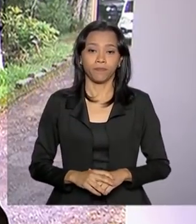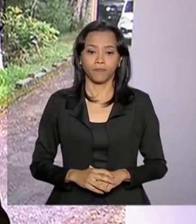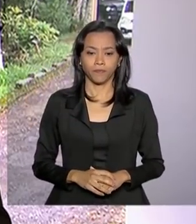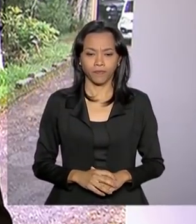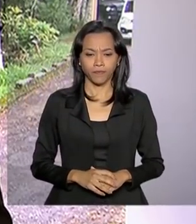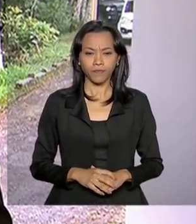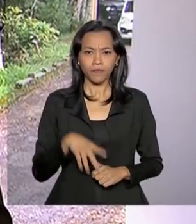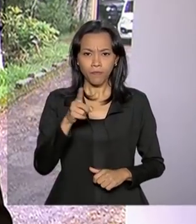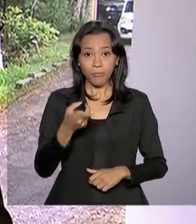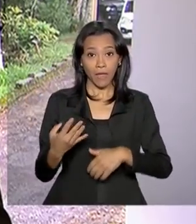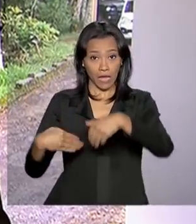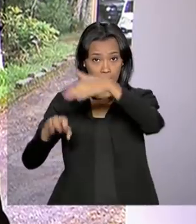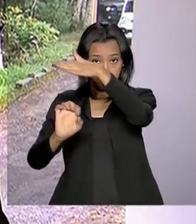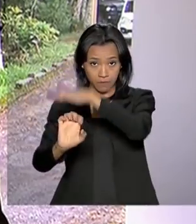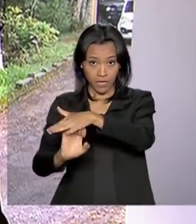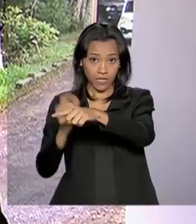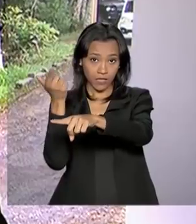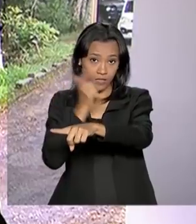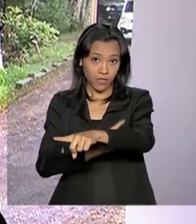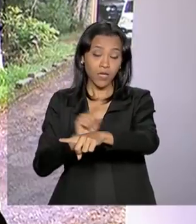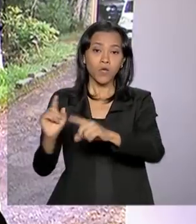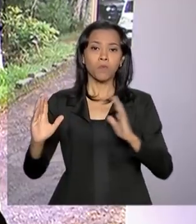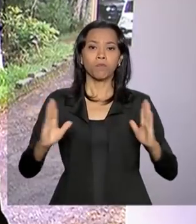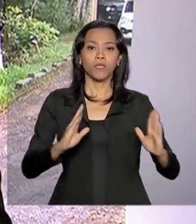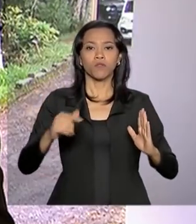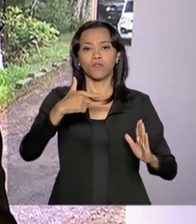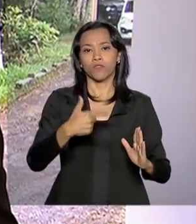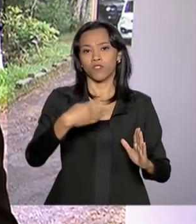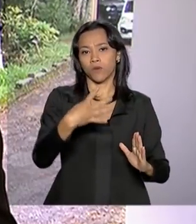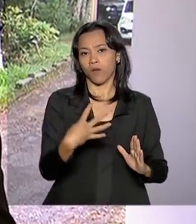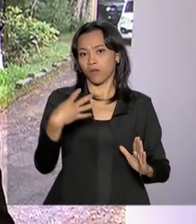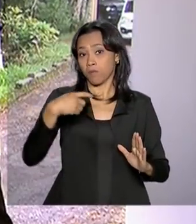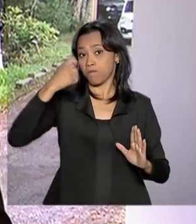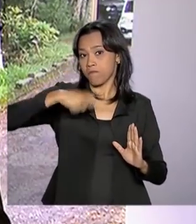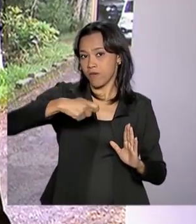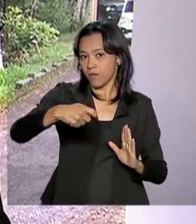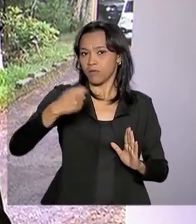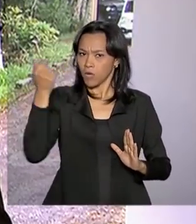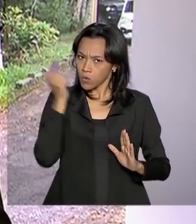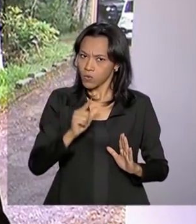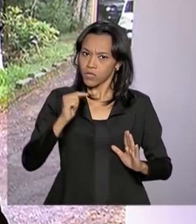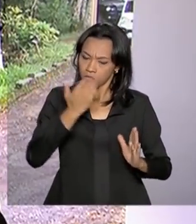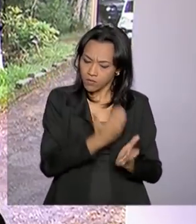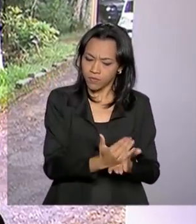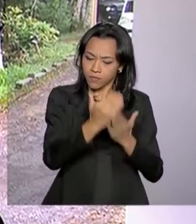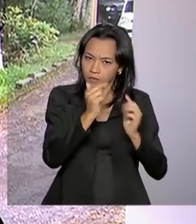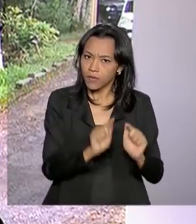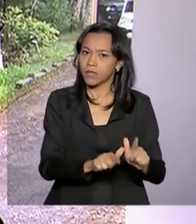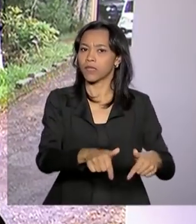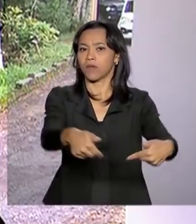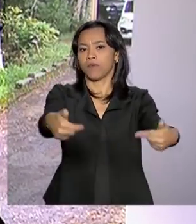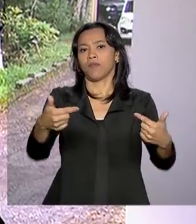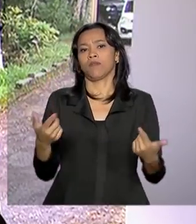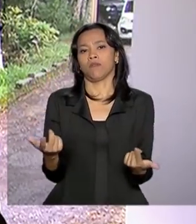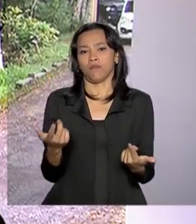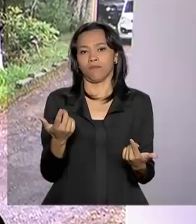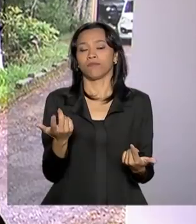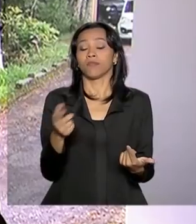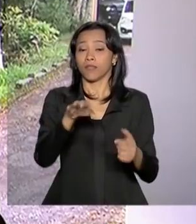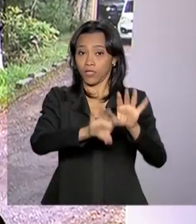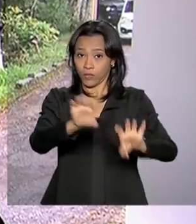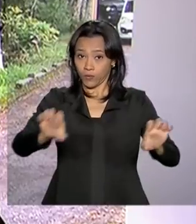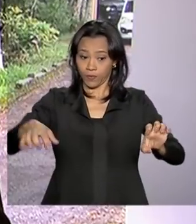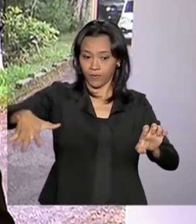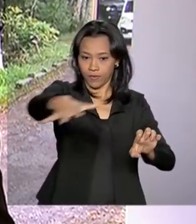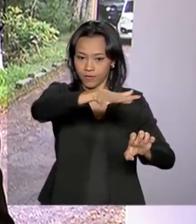A empresa que venceu a concorrência tem um prazo de 24 meses para implantar todas as melhorias aqui no Parque Nacional do Itatiaia. O